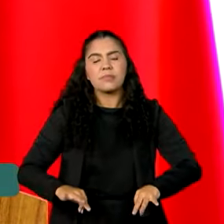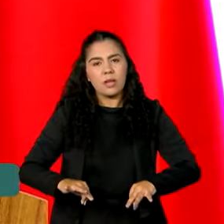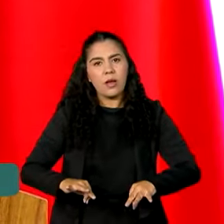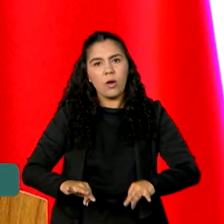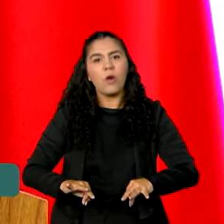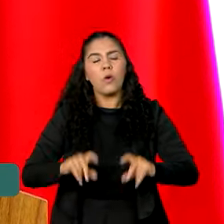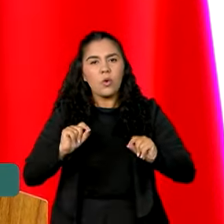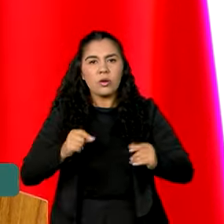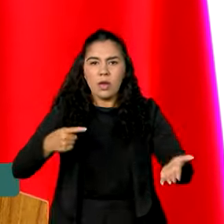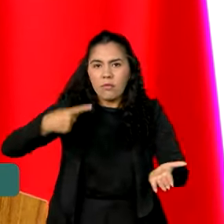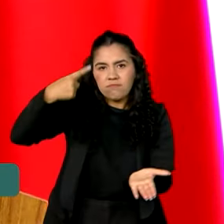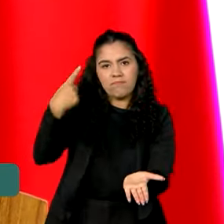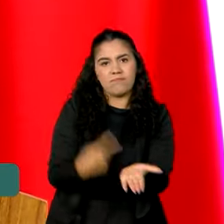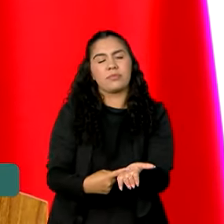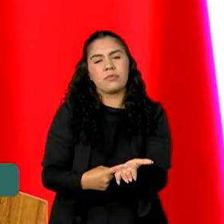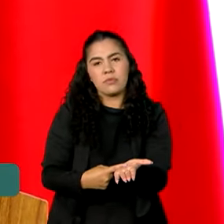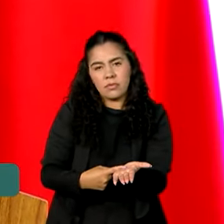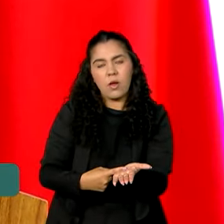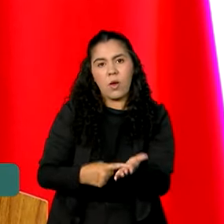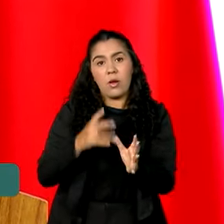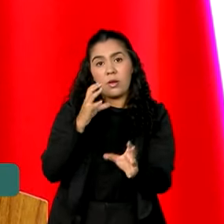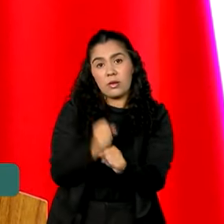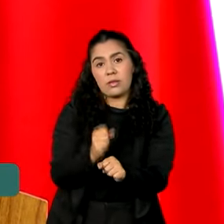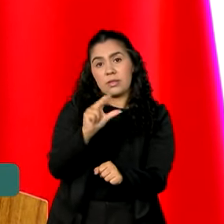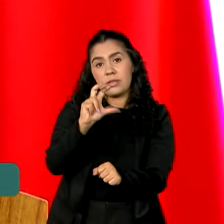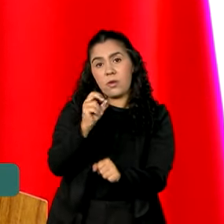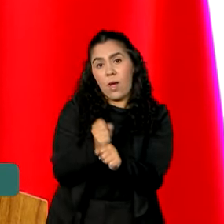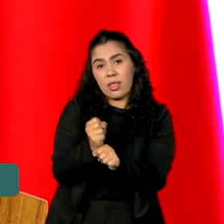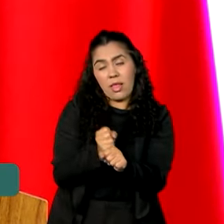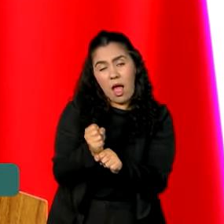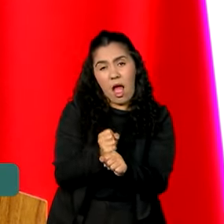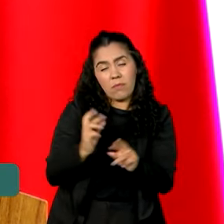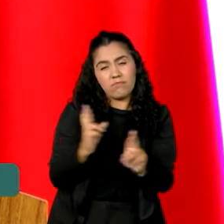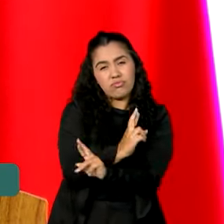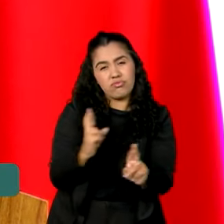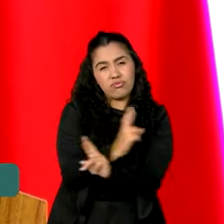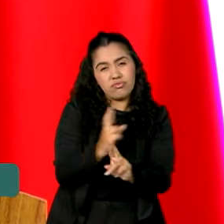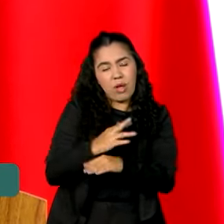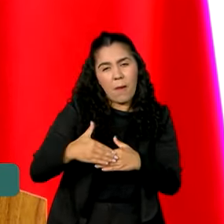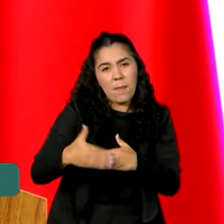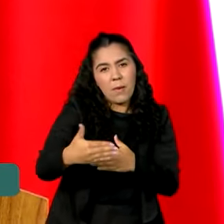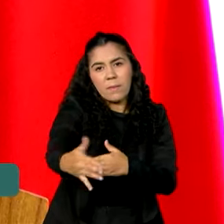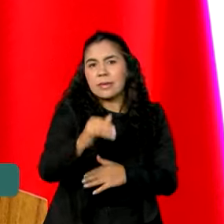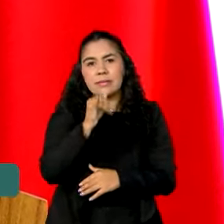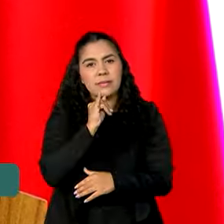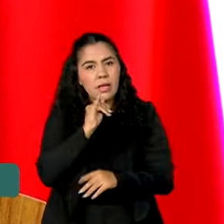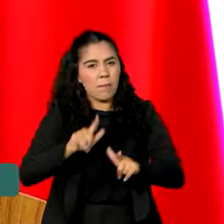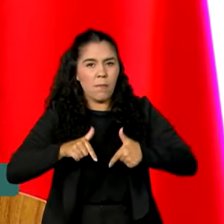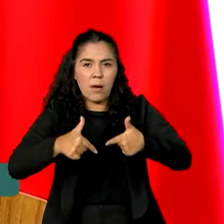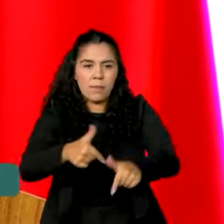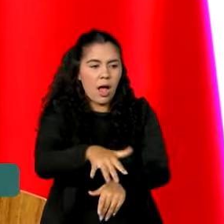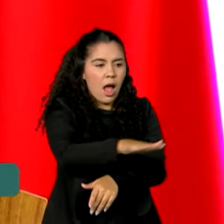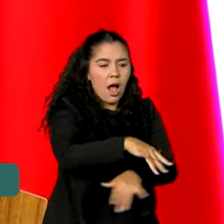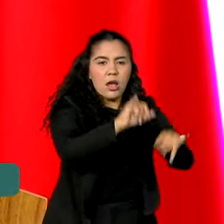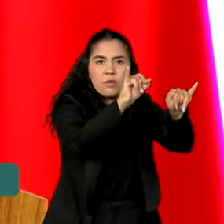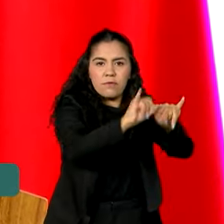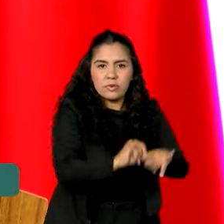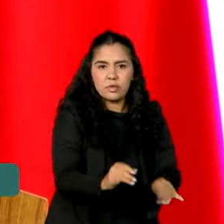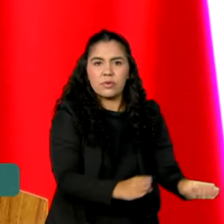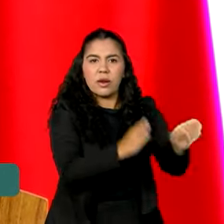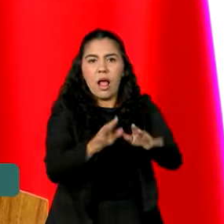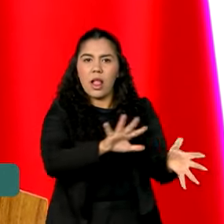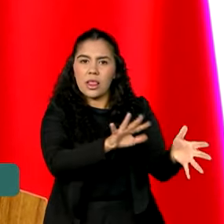alicerçar nossa cooperação pelos próximos 50 anos em áreas como infraestrutura sustentável, transição